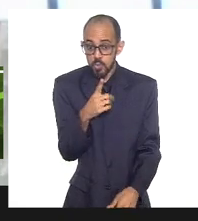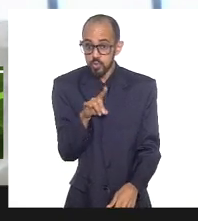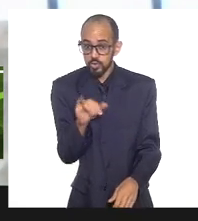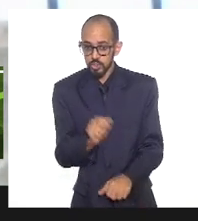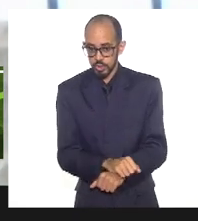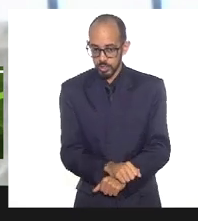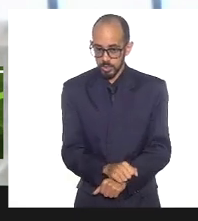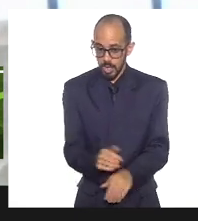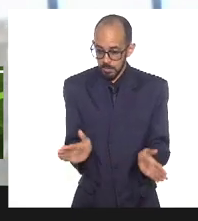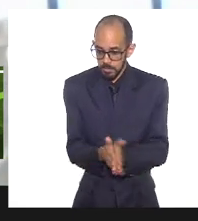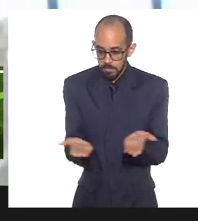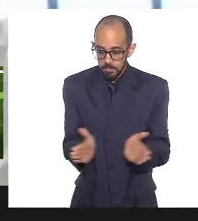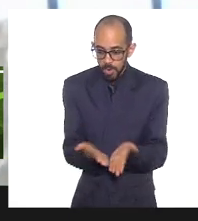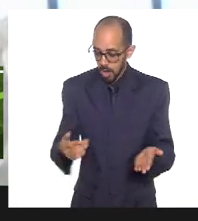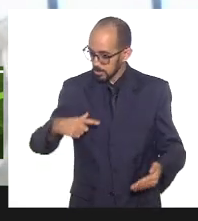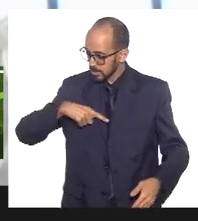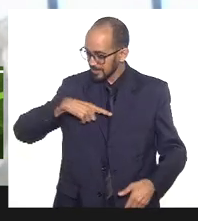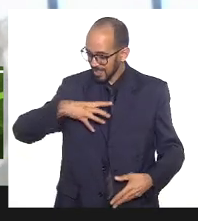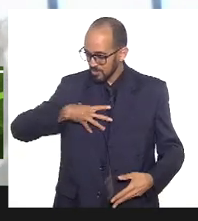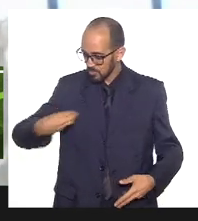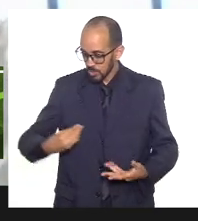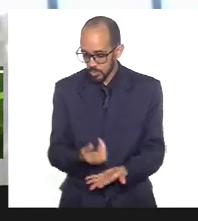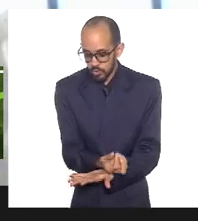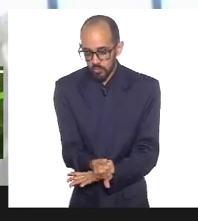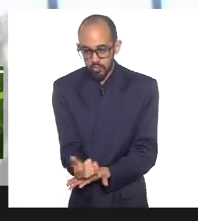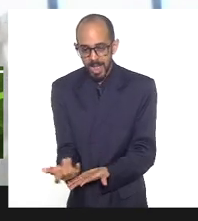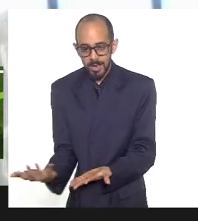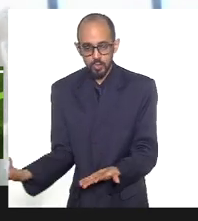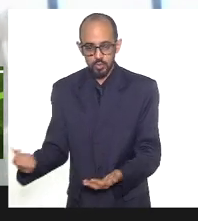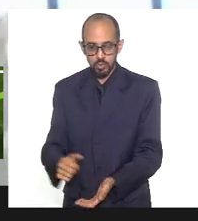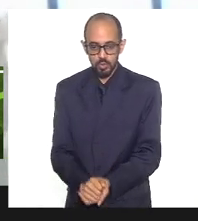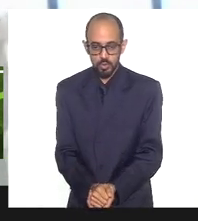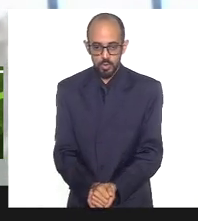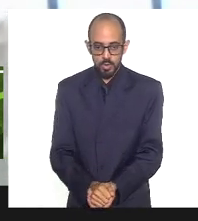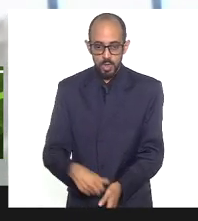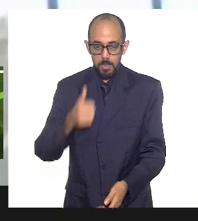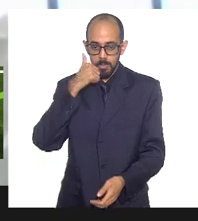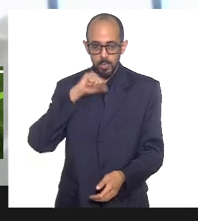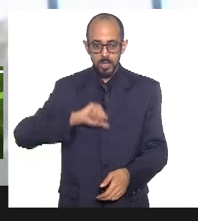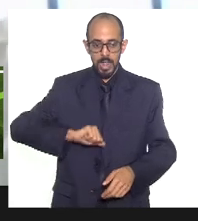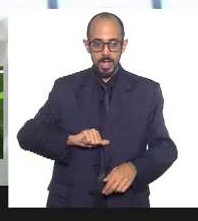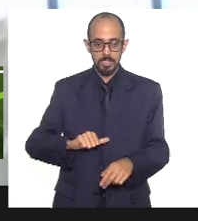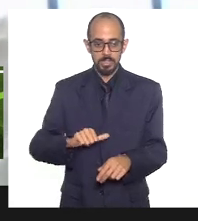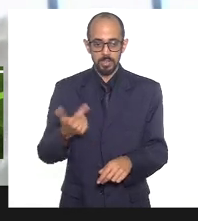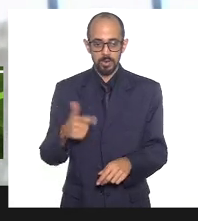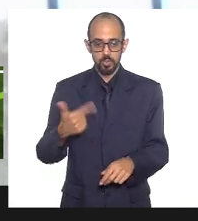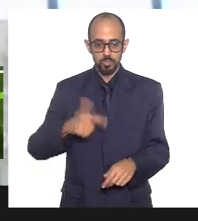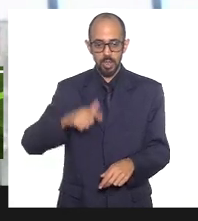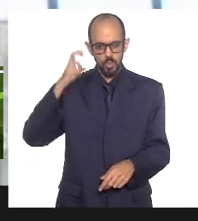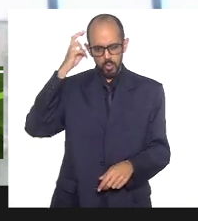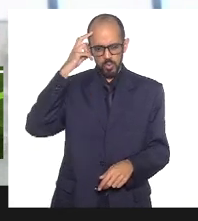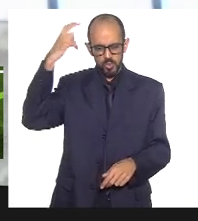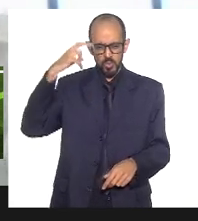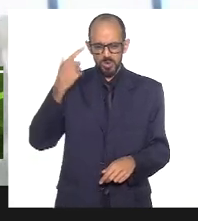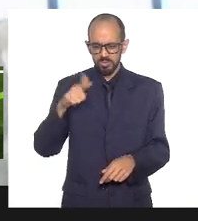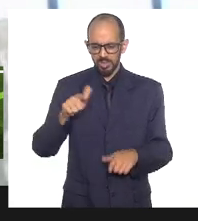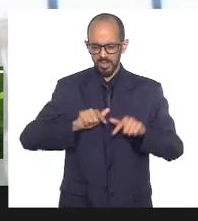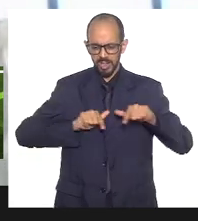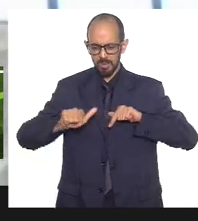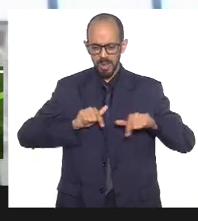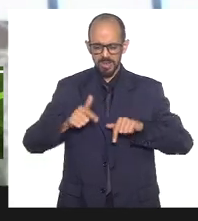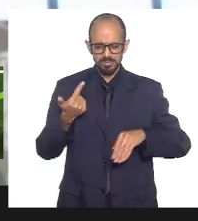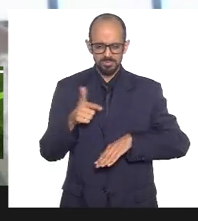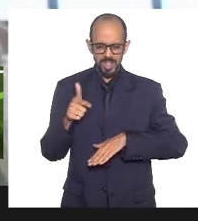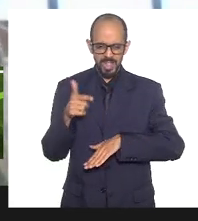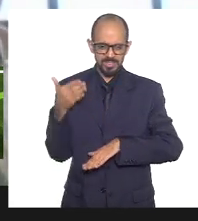famílias pobres, cheias de filhos, mulheres sem emprego, sem cultura, sem acesso, porque não é porque não